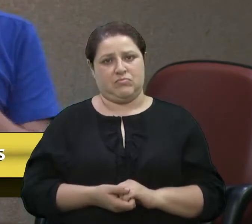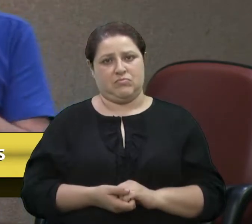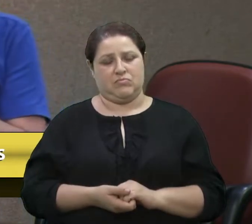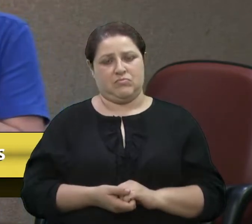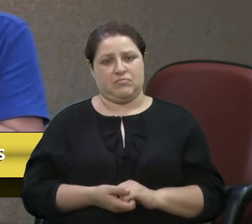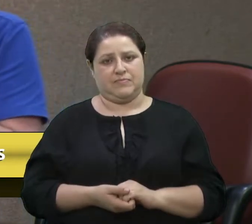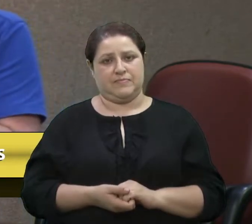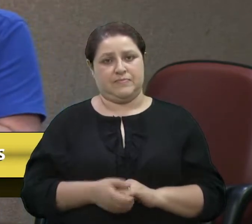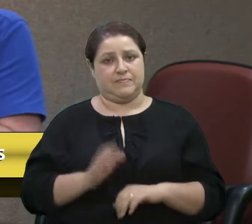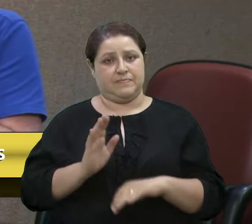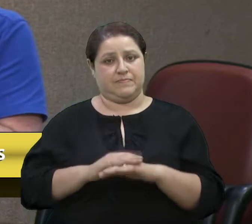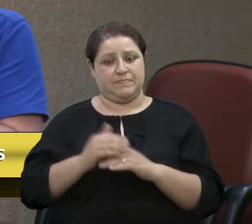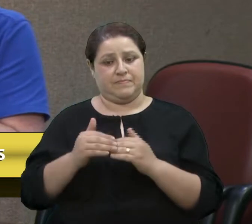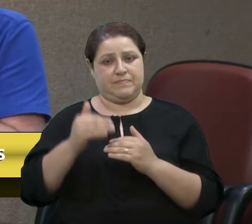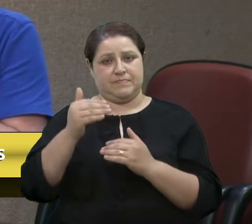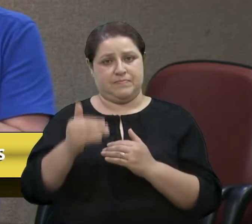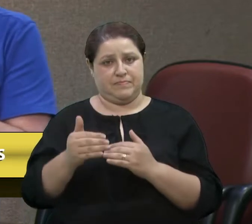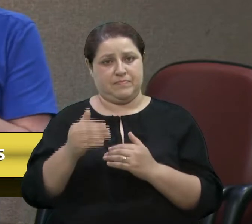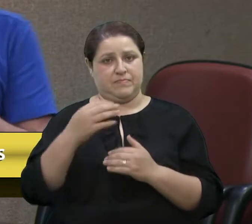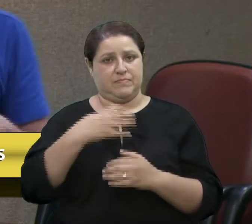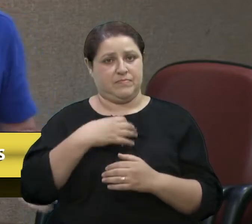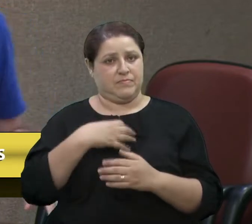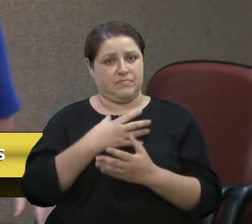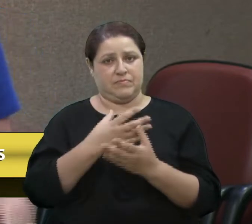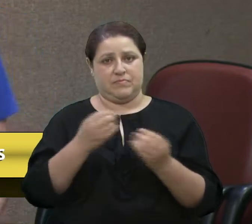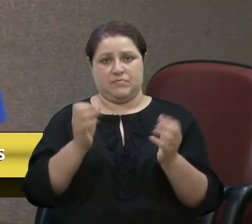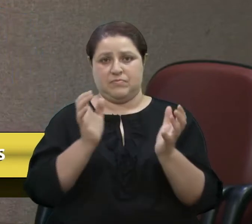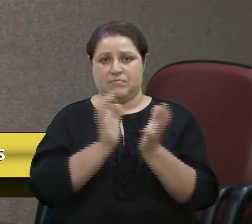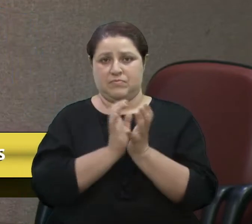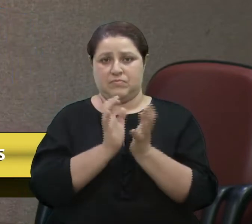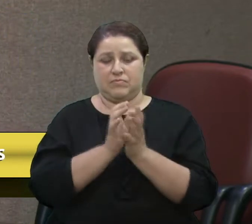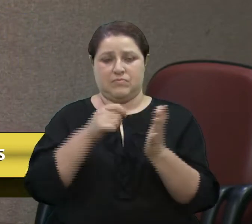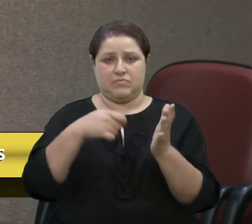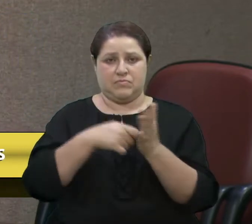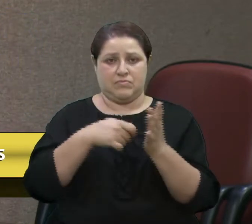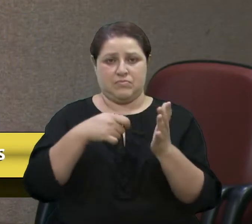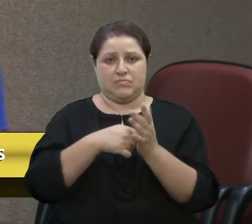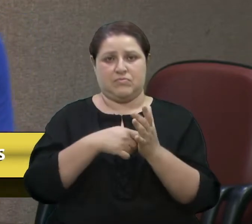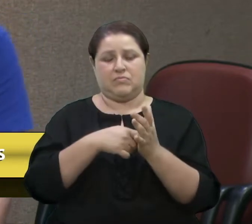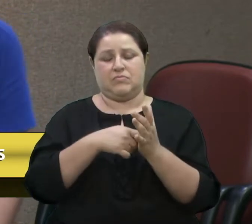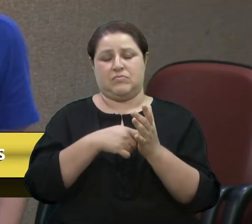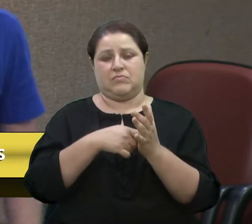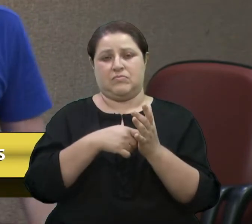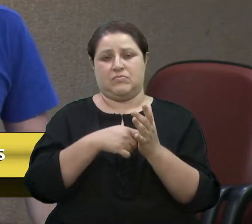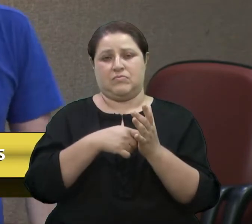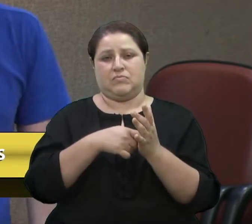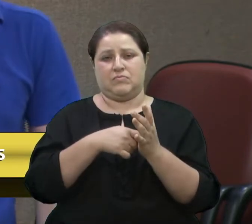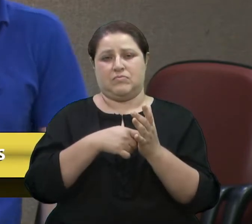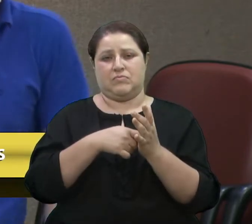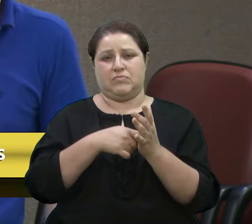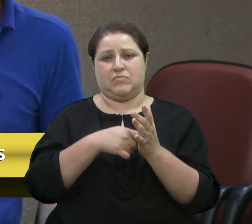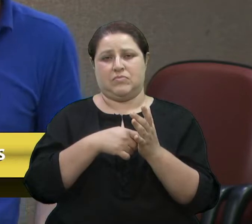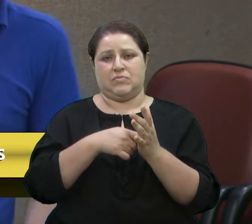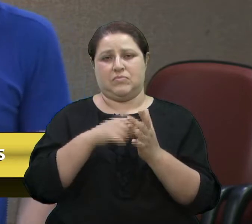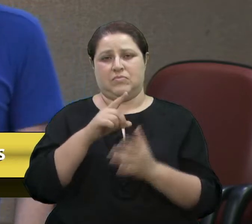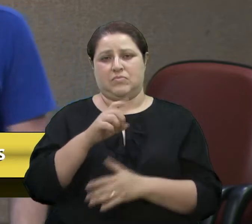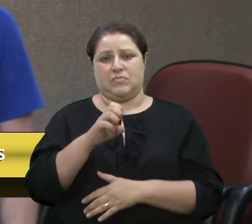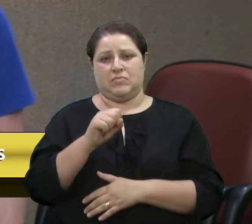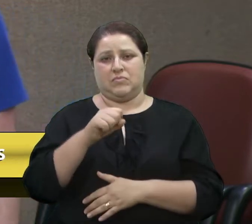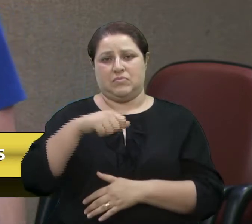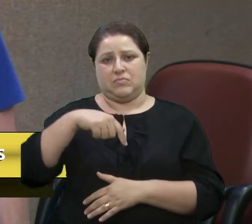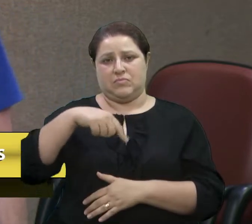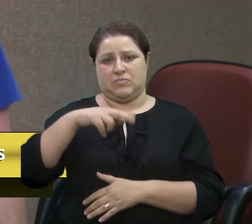Indo mais à frente, eu sinto que vários colegas tentam me desqualificar, me chamam de mentiroso, só a rede social.